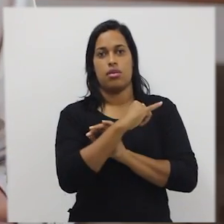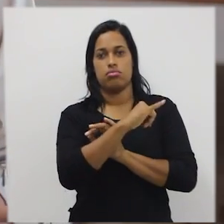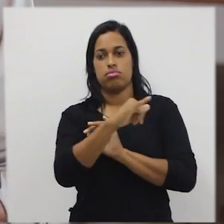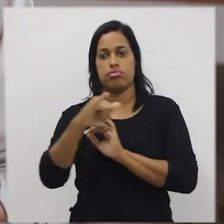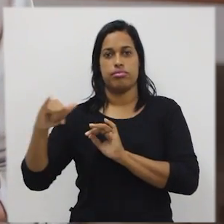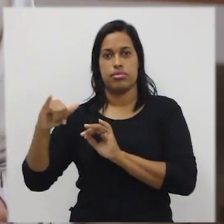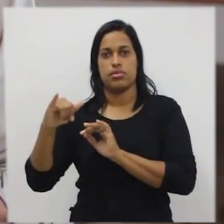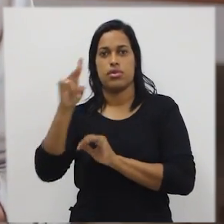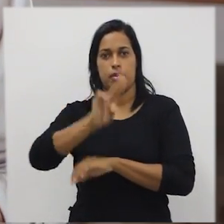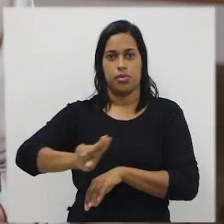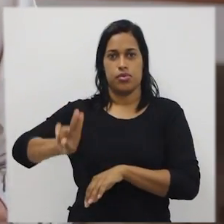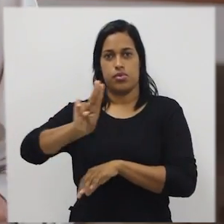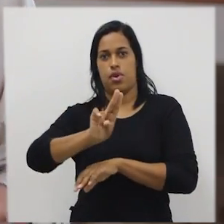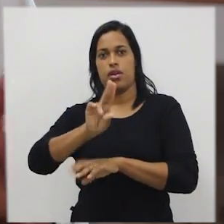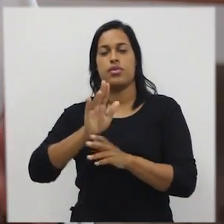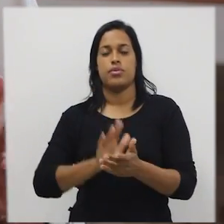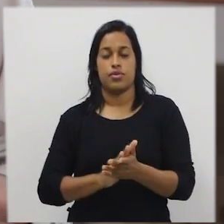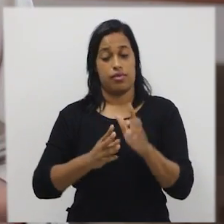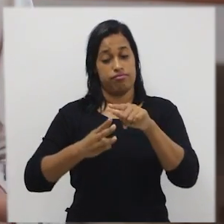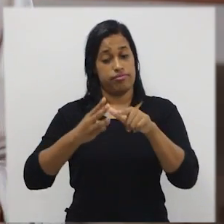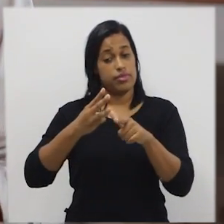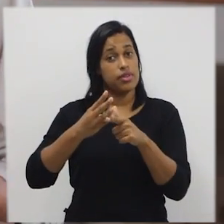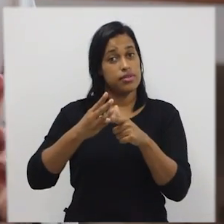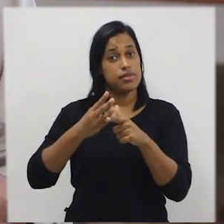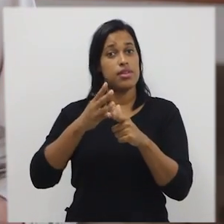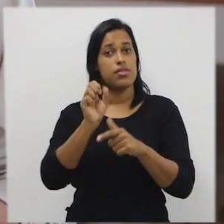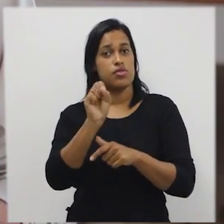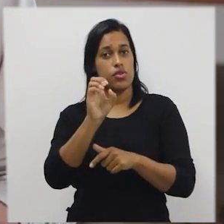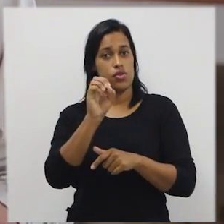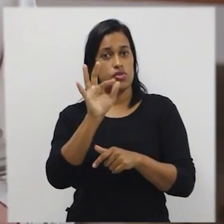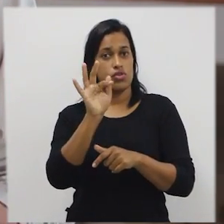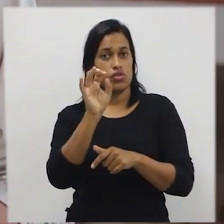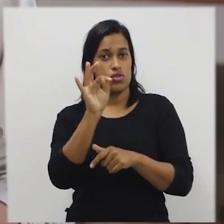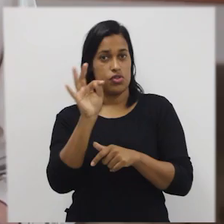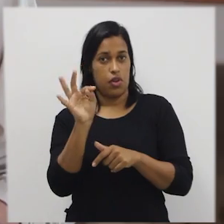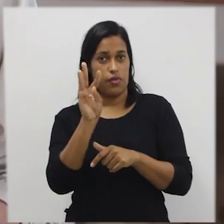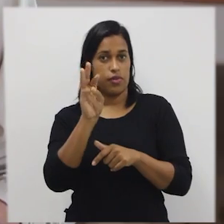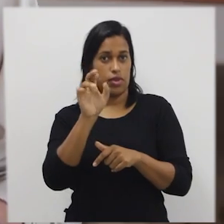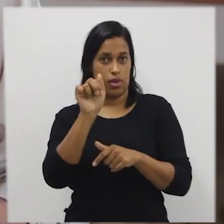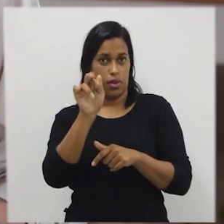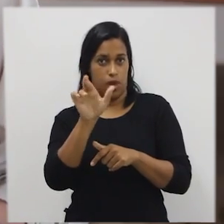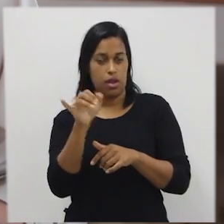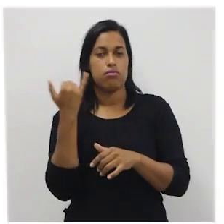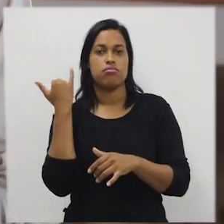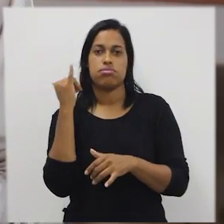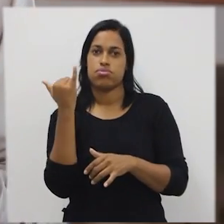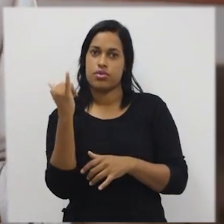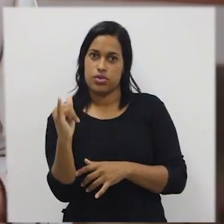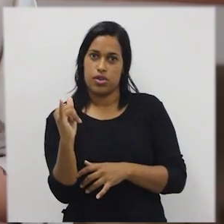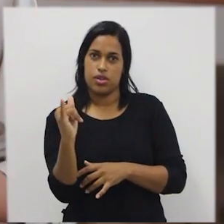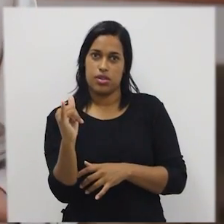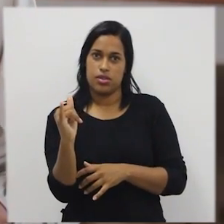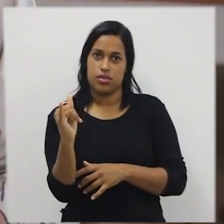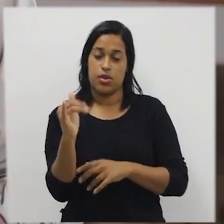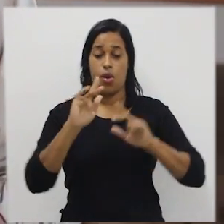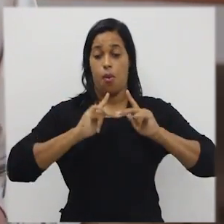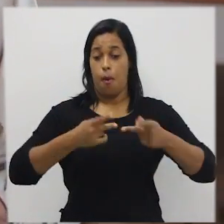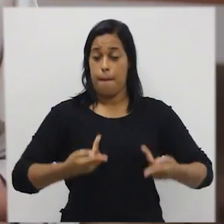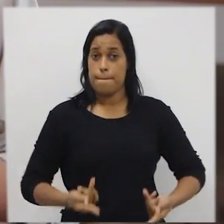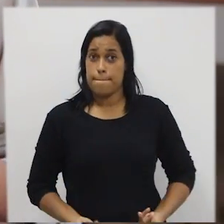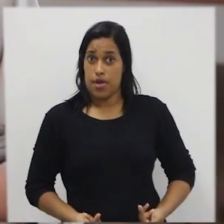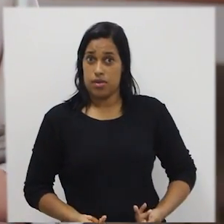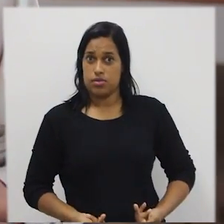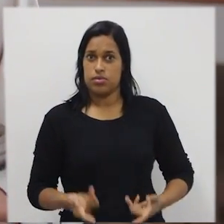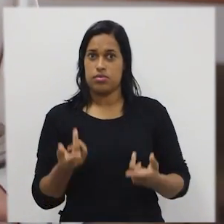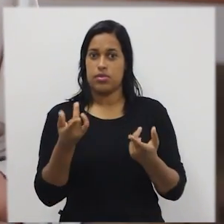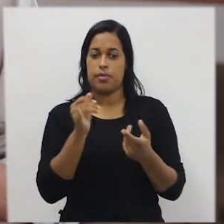para os usuários. Nessas três etapas, o software, então, está controlando. Quando o ser humano está